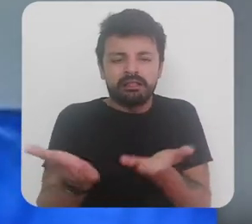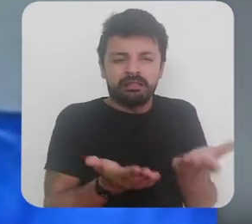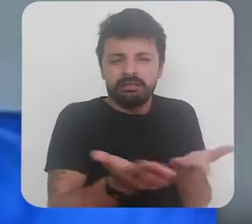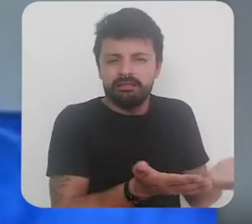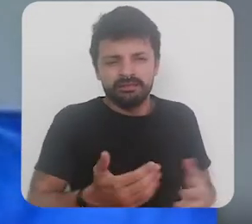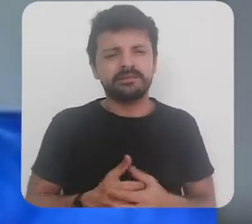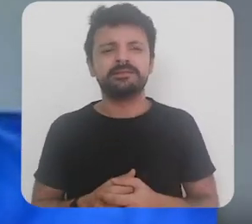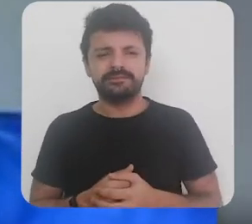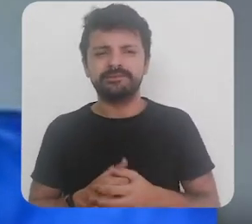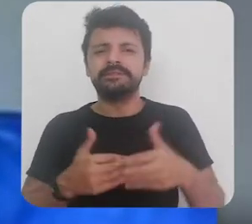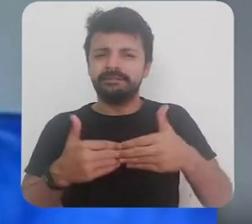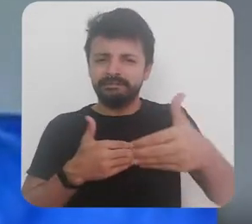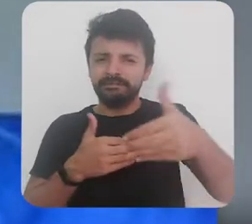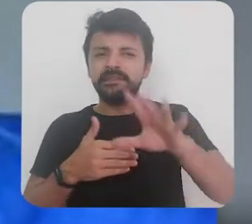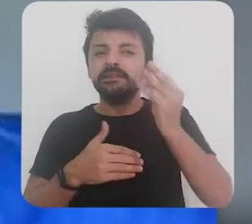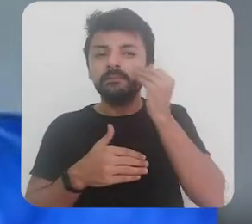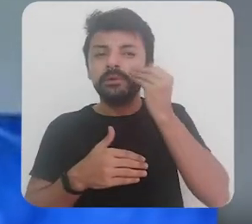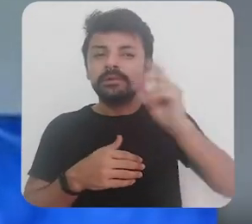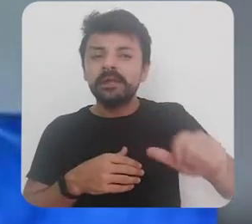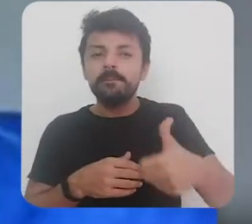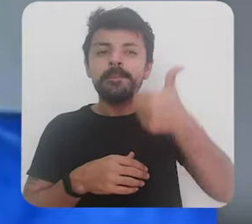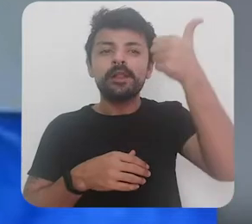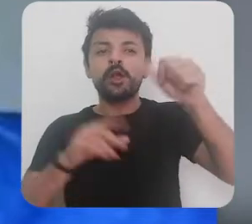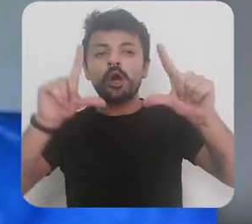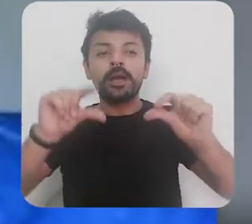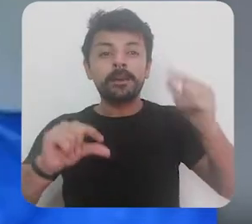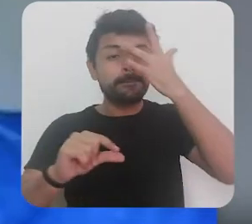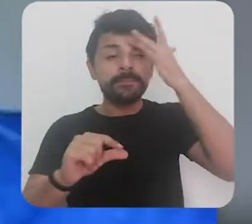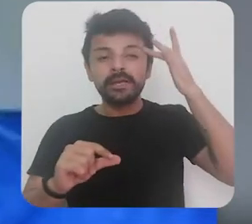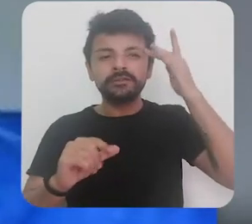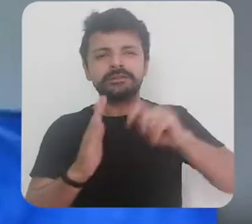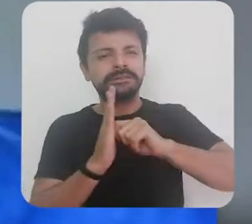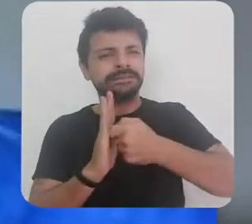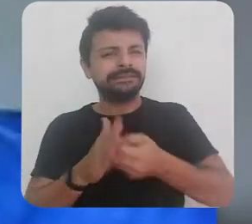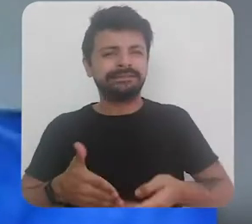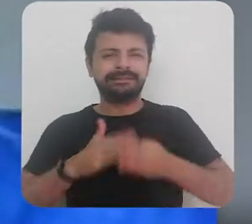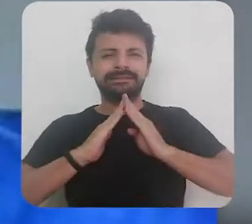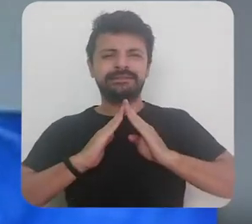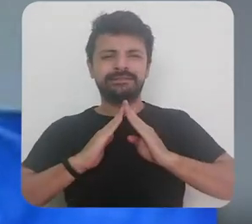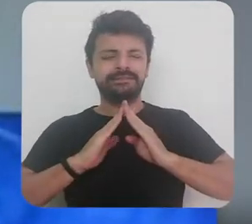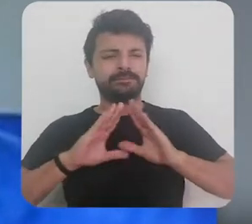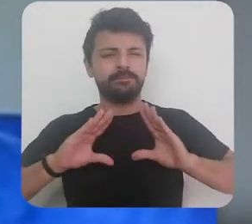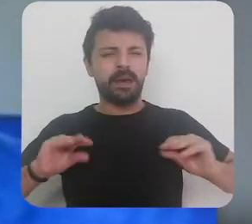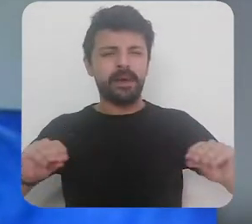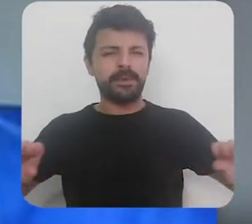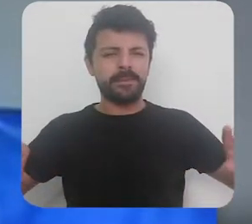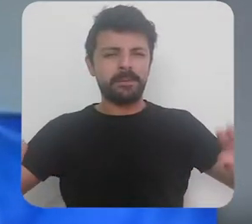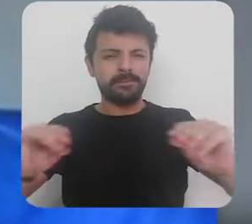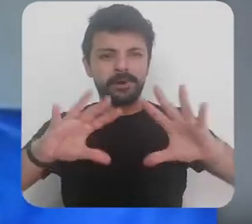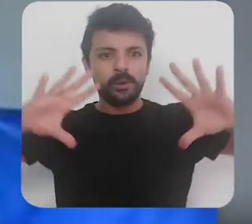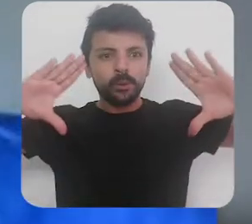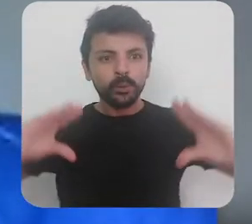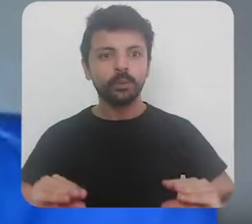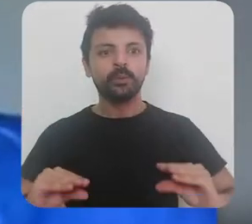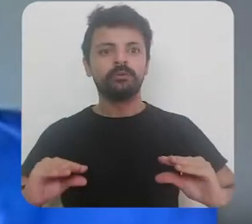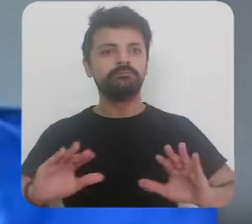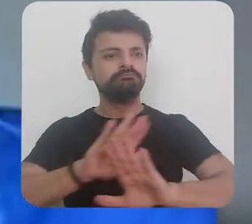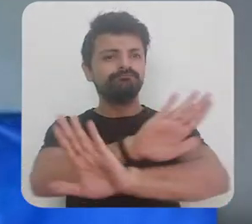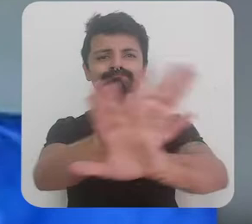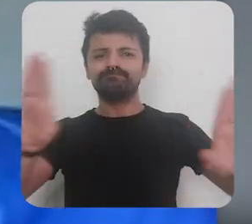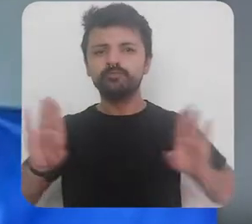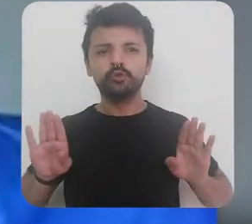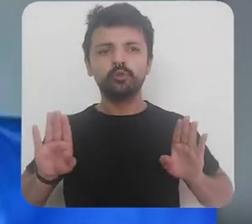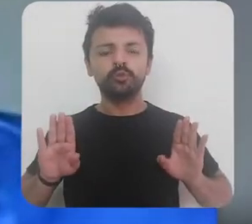então a única forma de tentar melhorar aquilo era trancar as pessoas realmente de casa por um menino ou duas semanas tudo